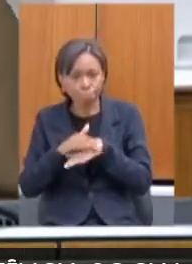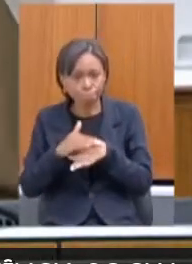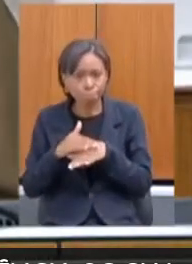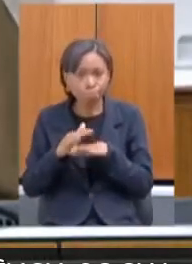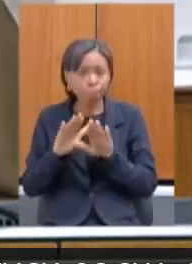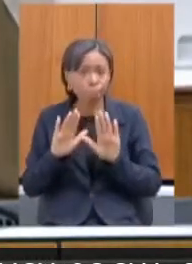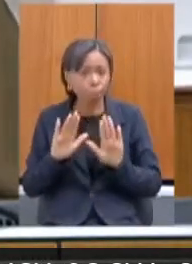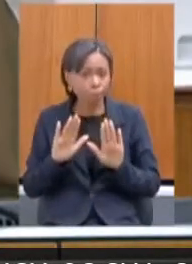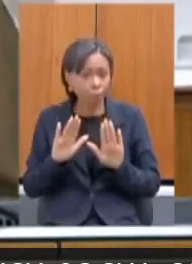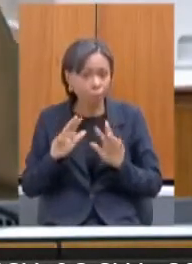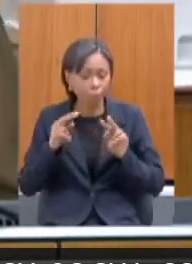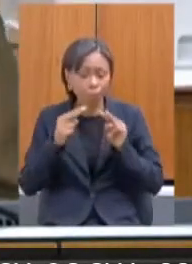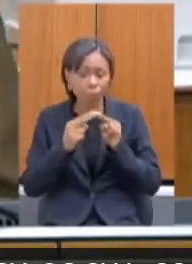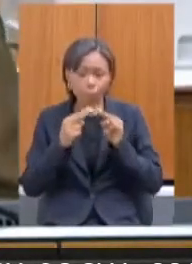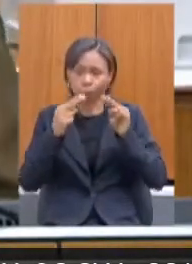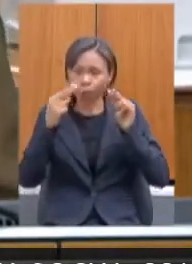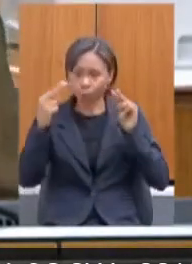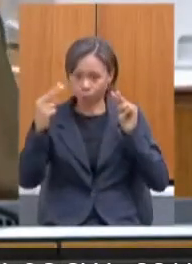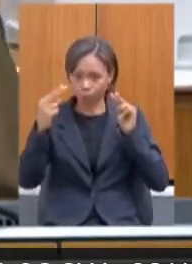atualmente.